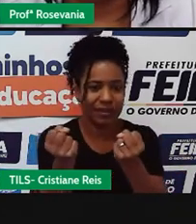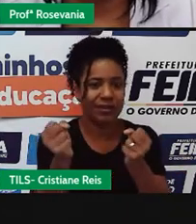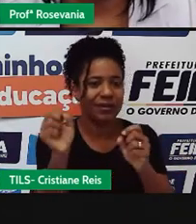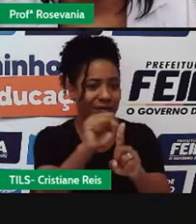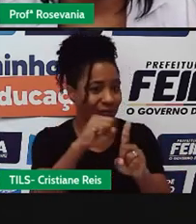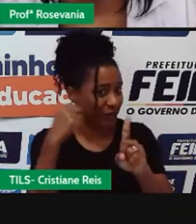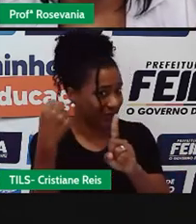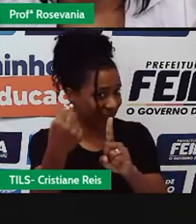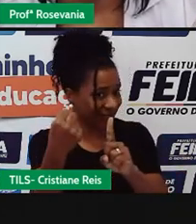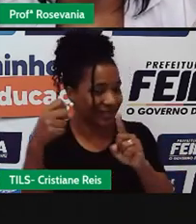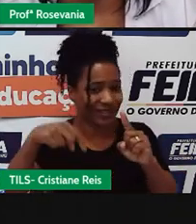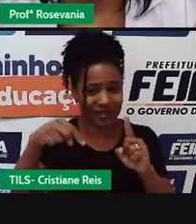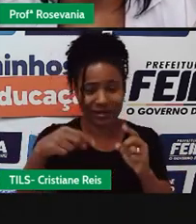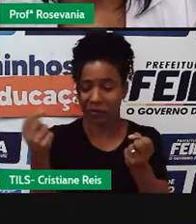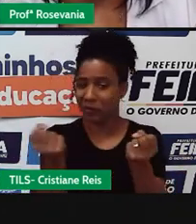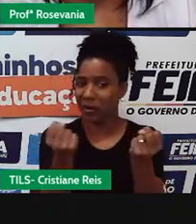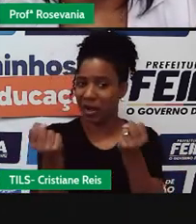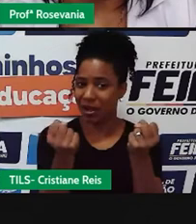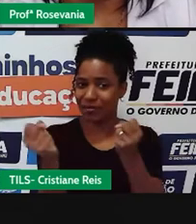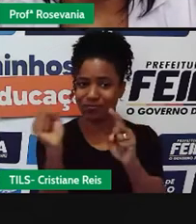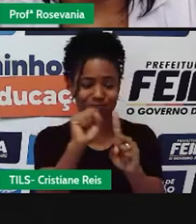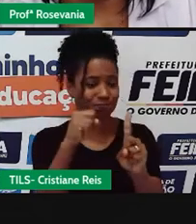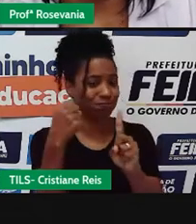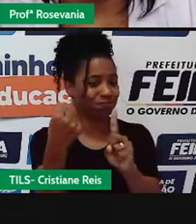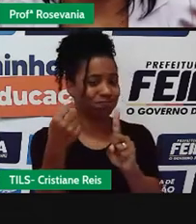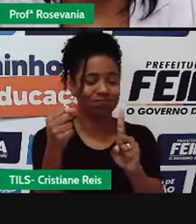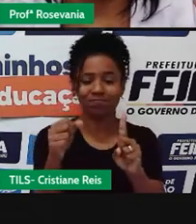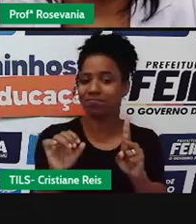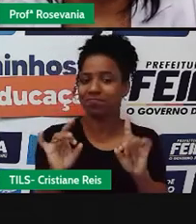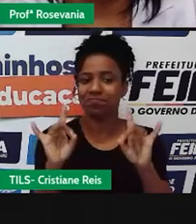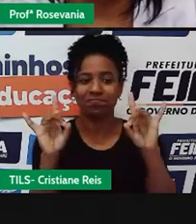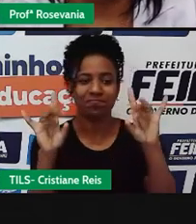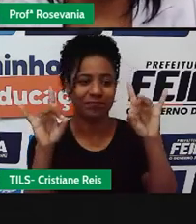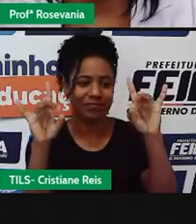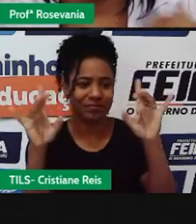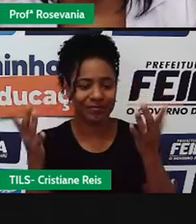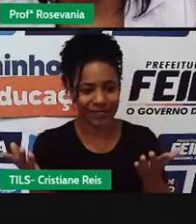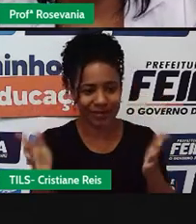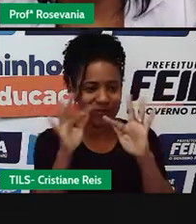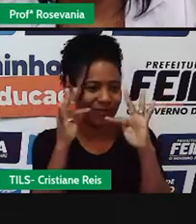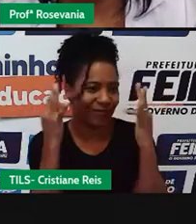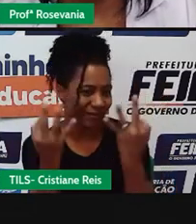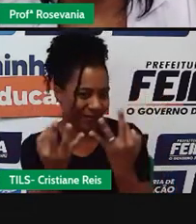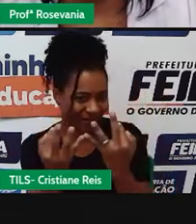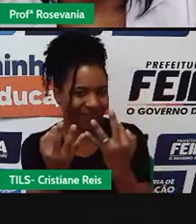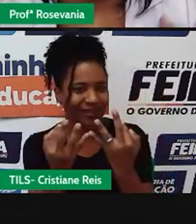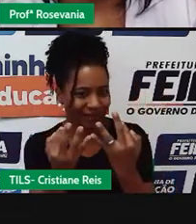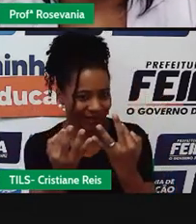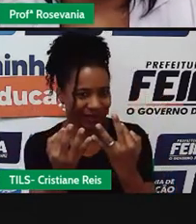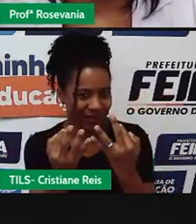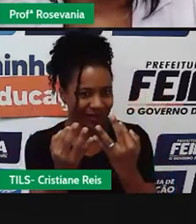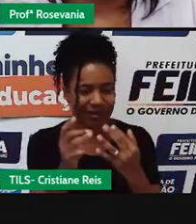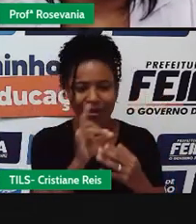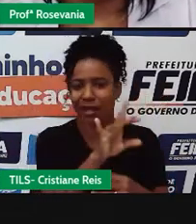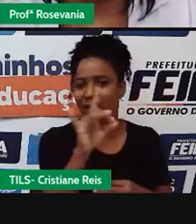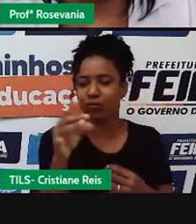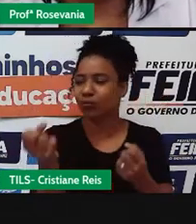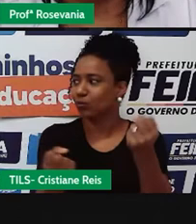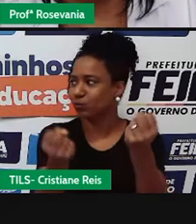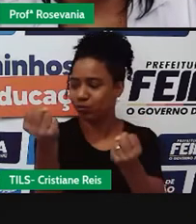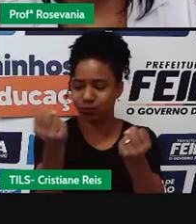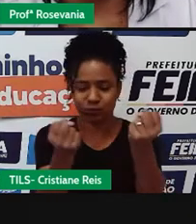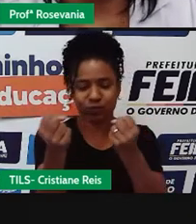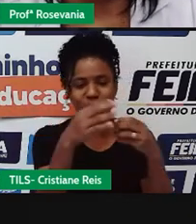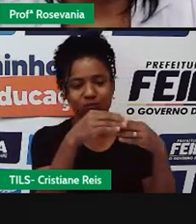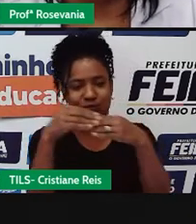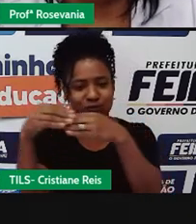também é status, né, você dizer que tem carro, às vezes, são duas, três pessoas da mesma família, saindo ali, né, cada um pega seu carro e vai para